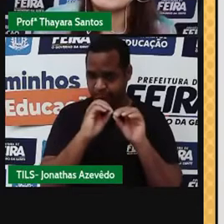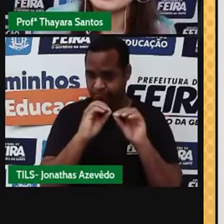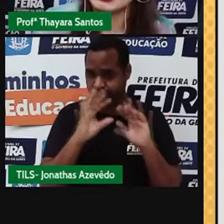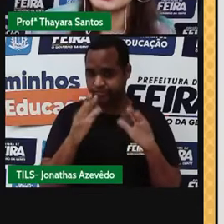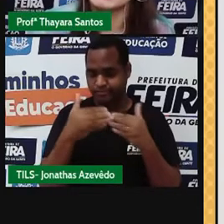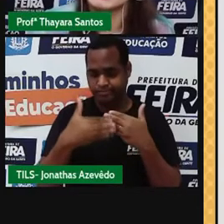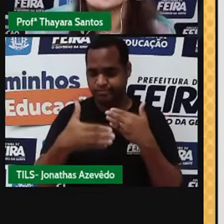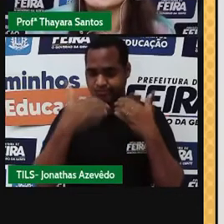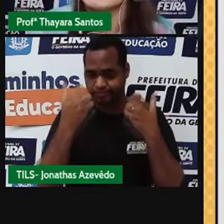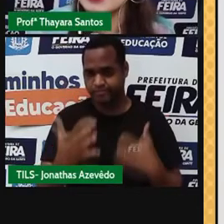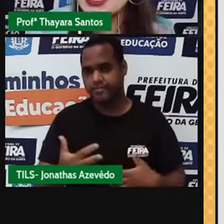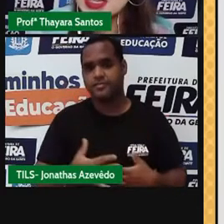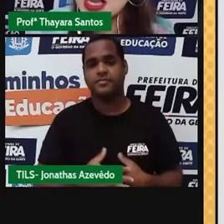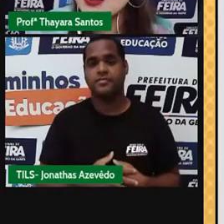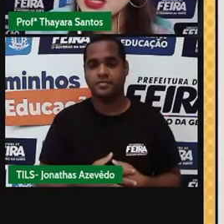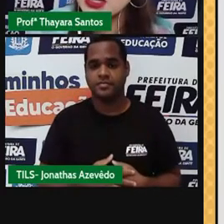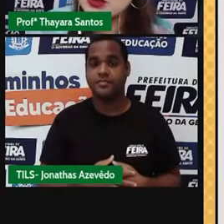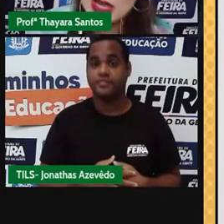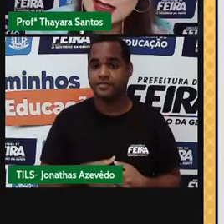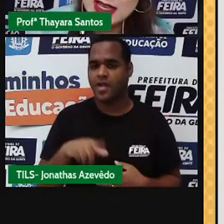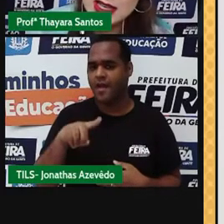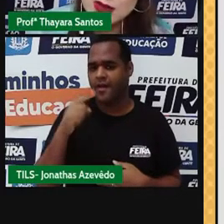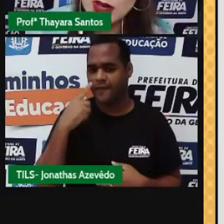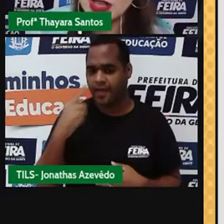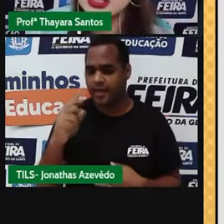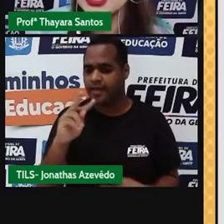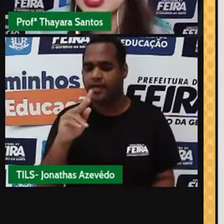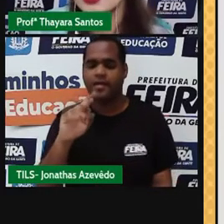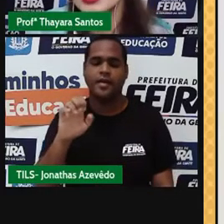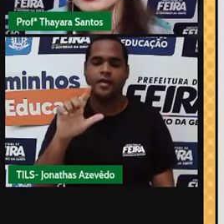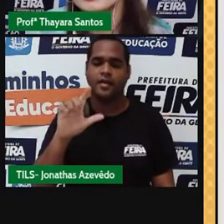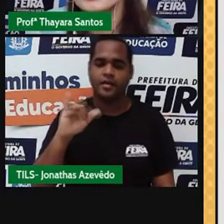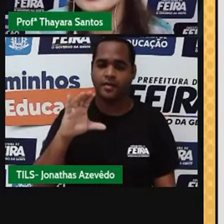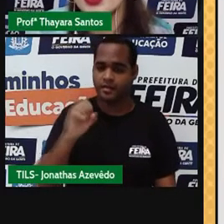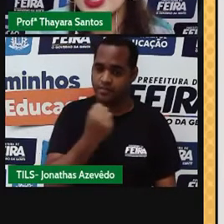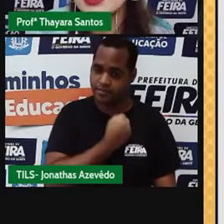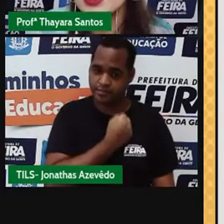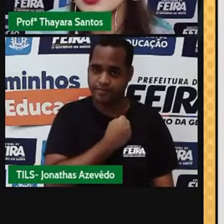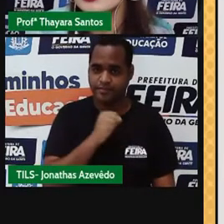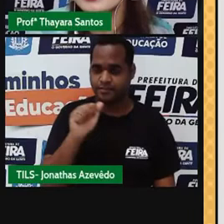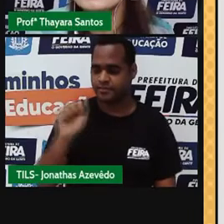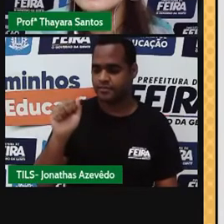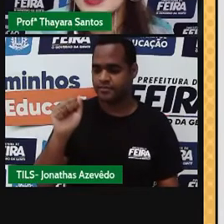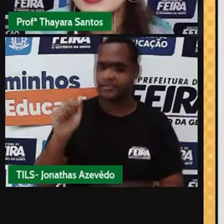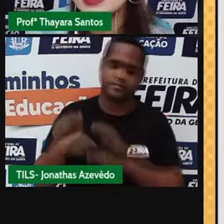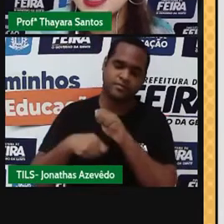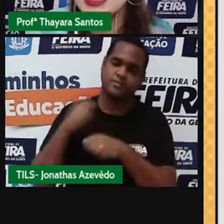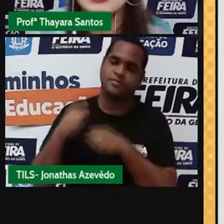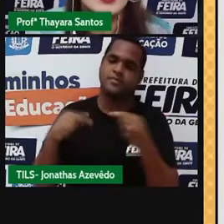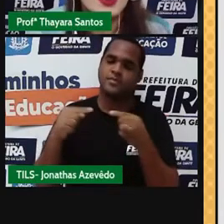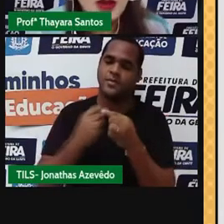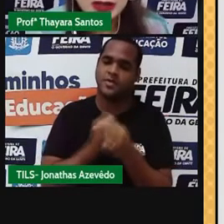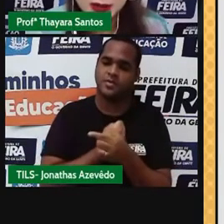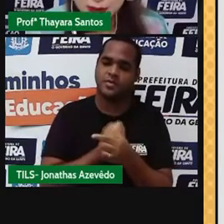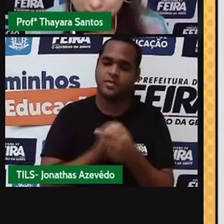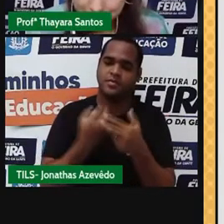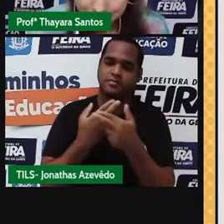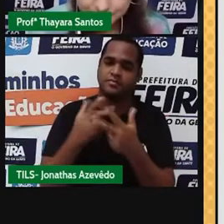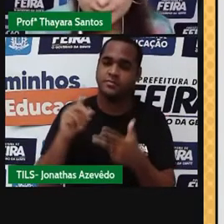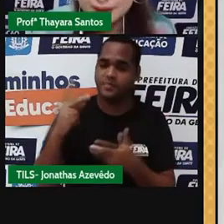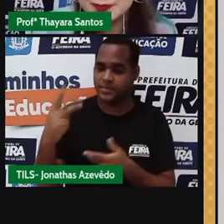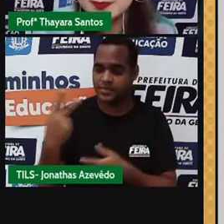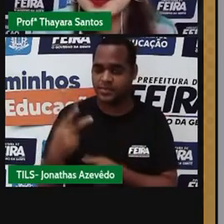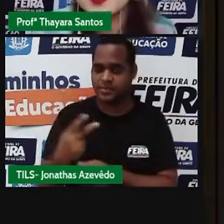mais adiante. Então, nesse caso aqui do gás hélio, a gente tem número atômico 2 e o número de massa dele é 4.